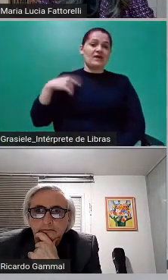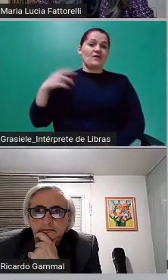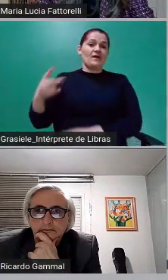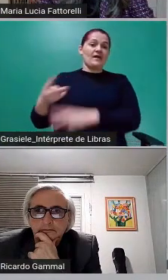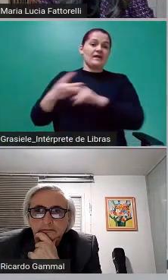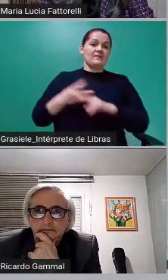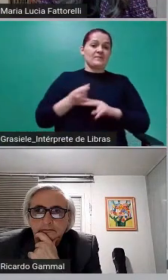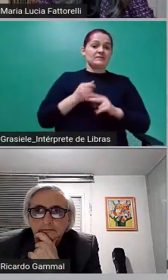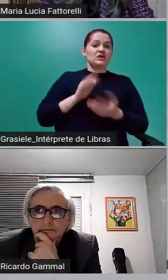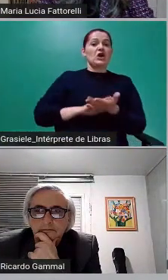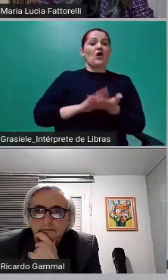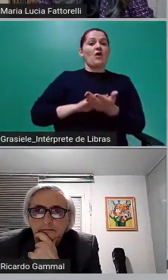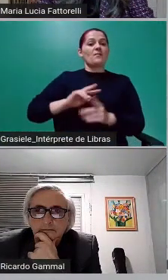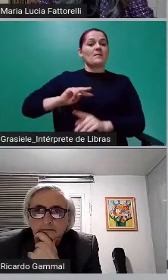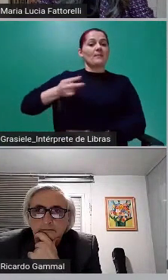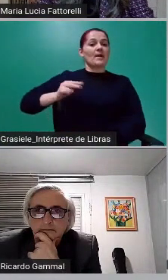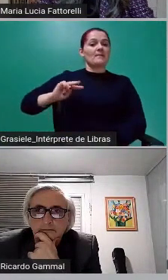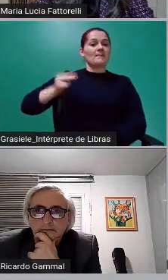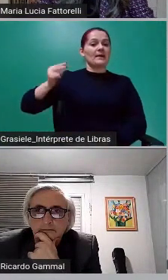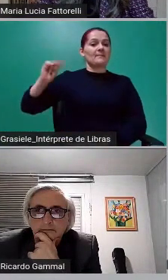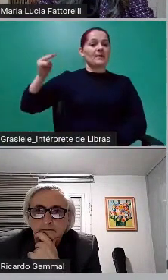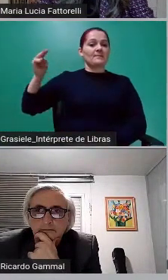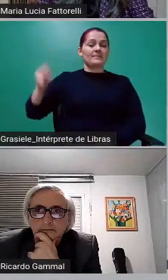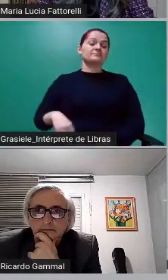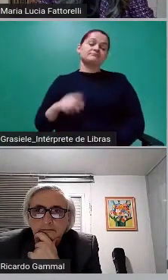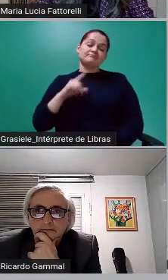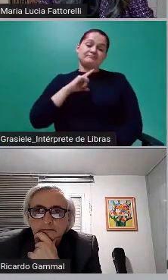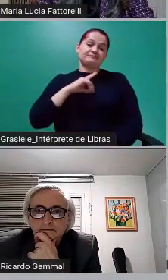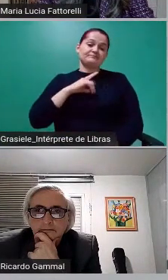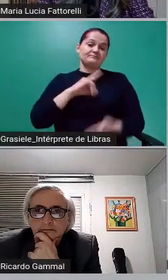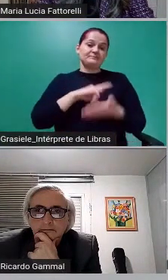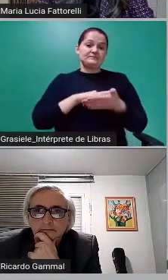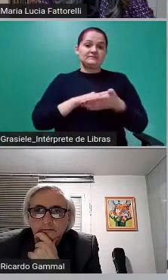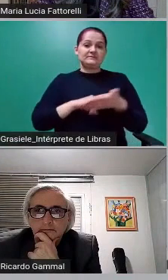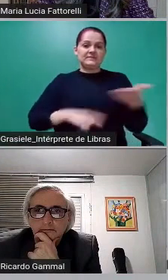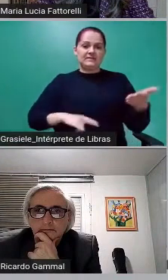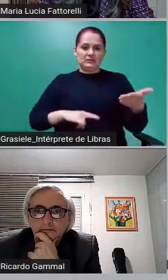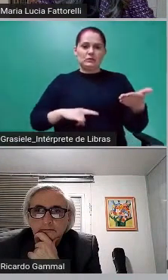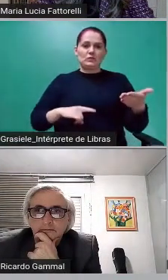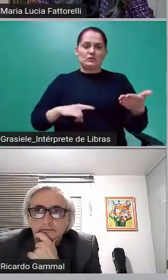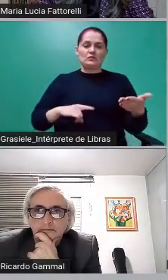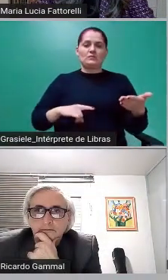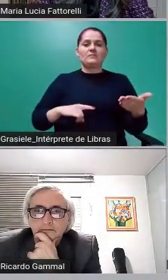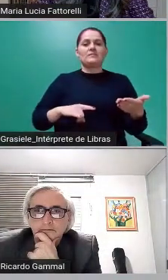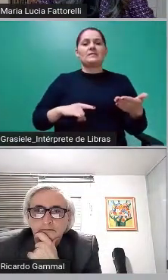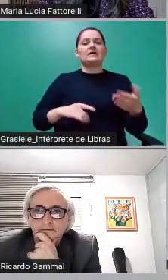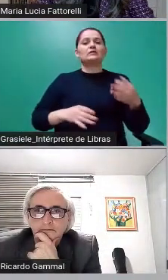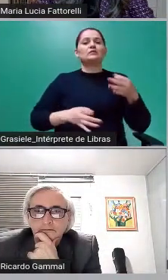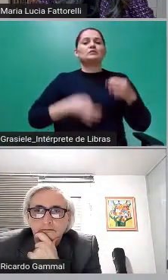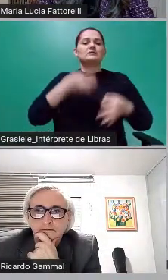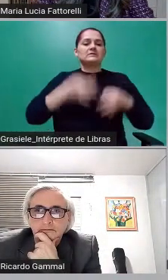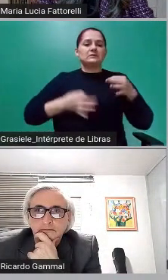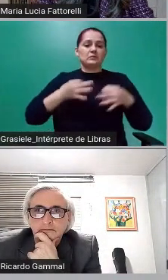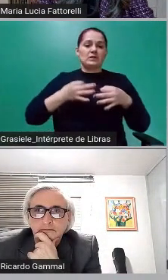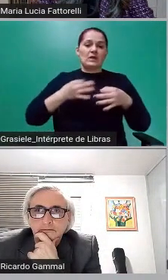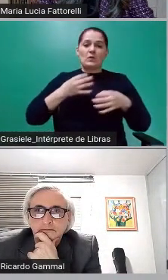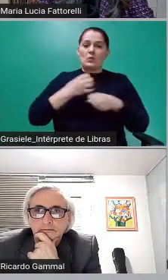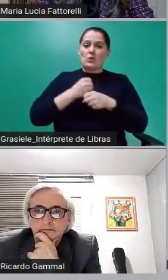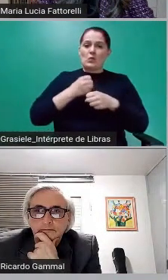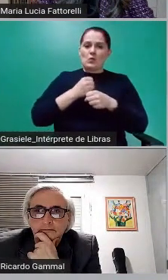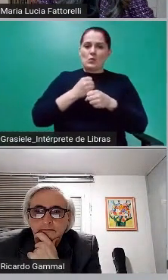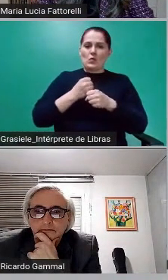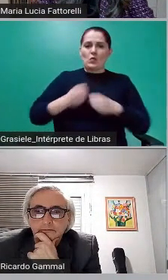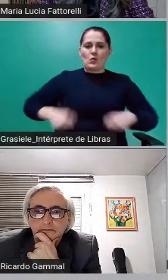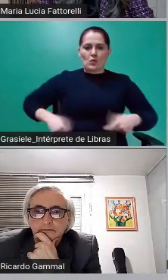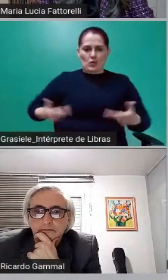Nós temos um documento do Tribunal de Contas do município de São Paulo que tem como título